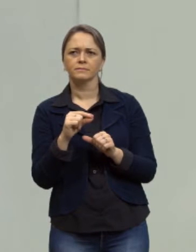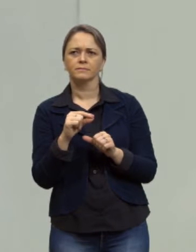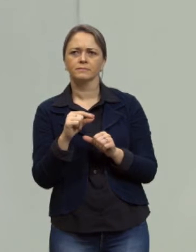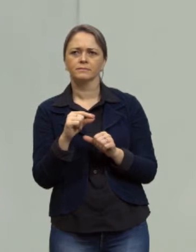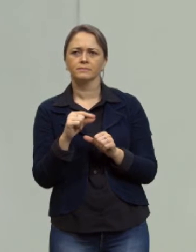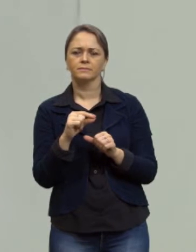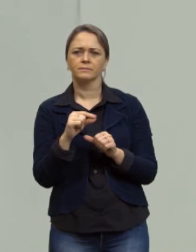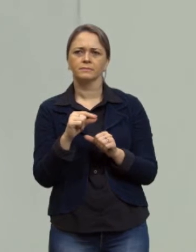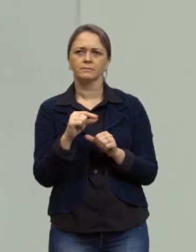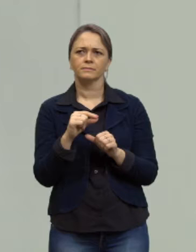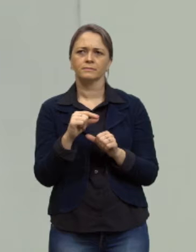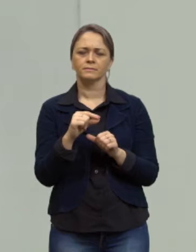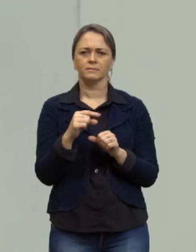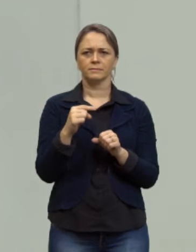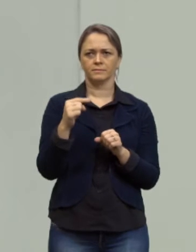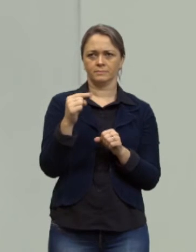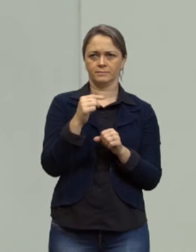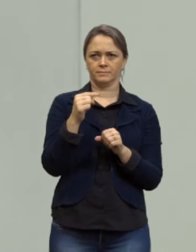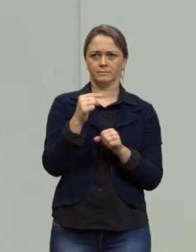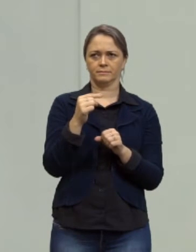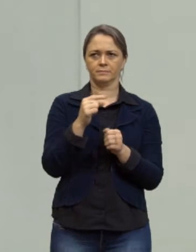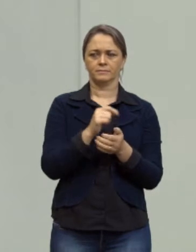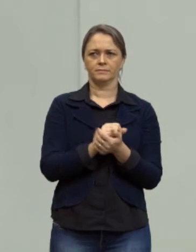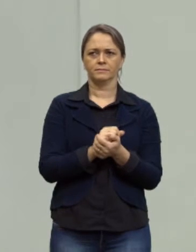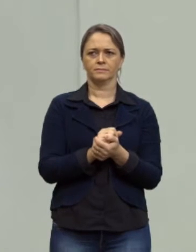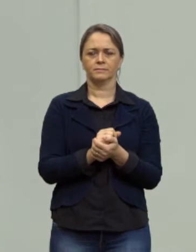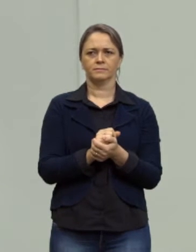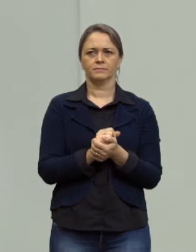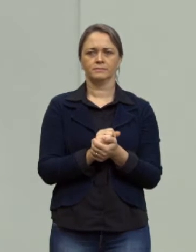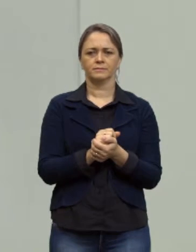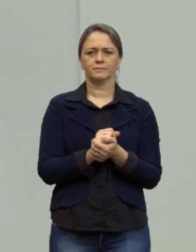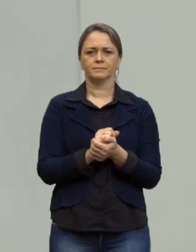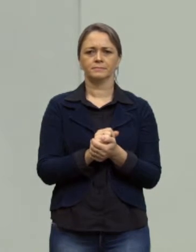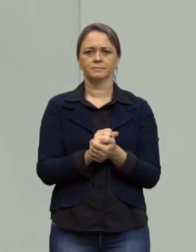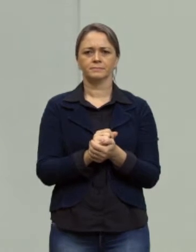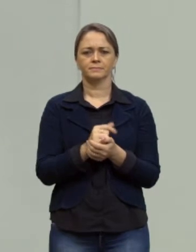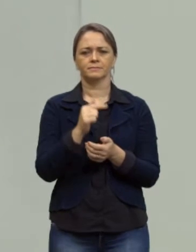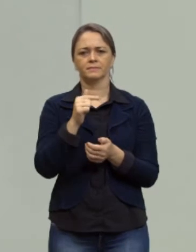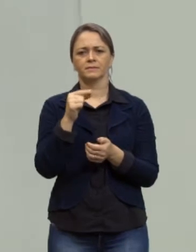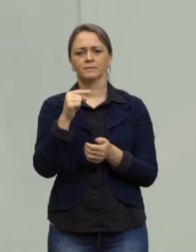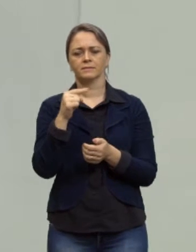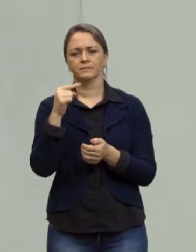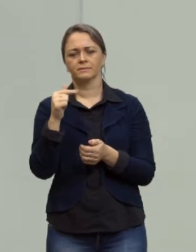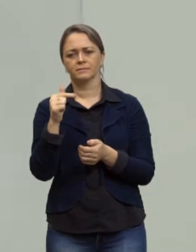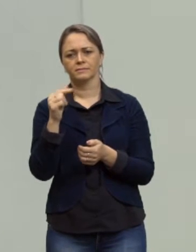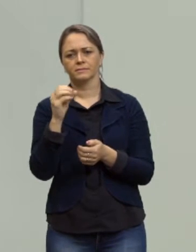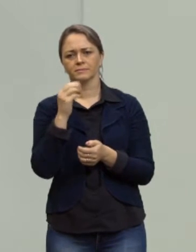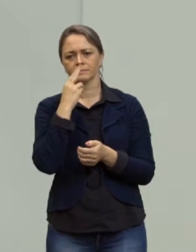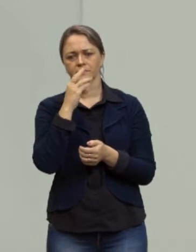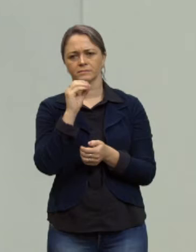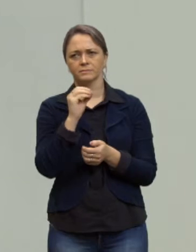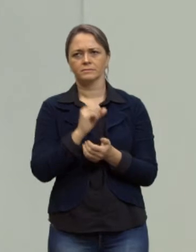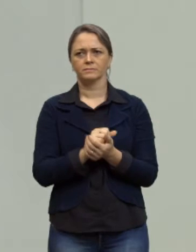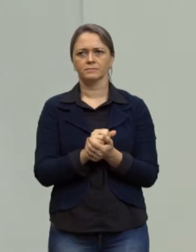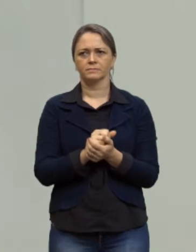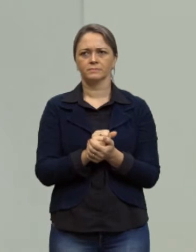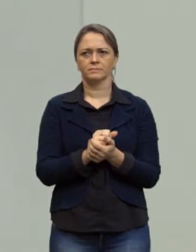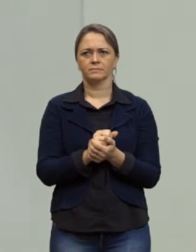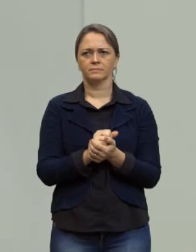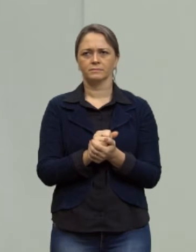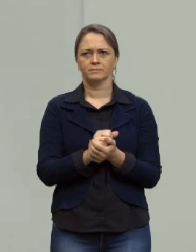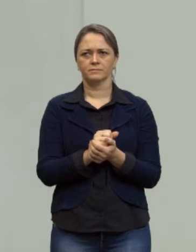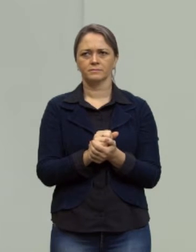daqui eu tenho que subtraí-lo então sete menos sete dá zero certo? Então aqui ficou zero e ele vai